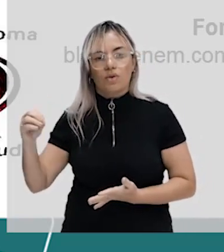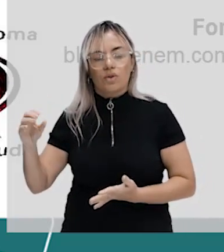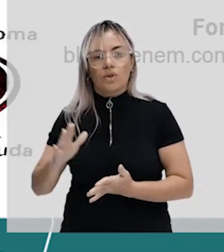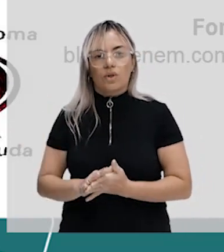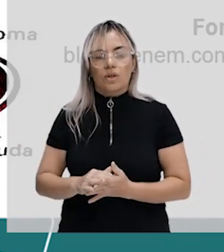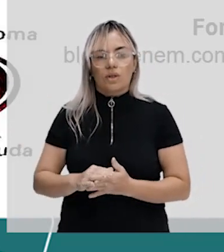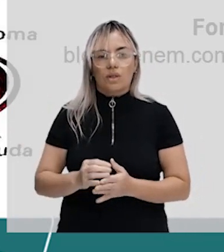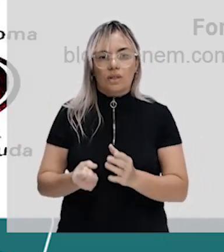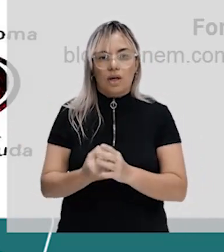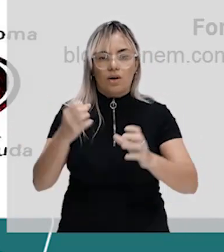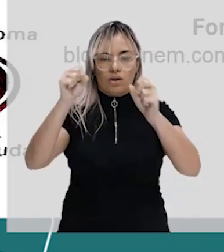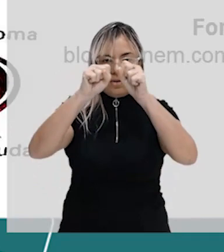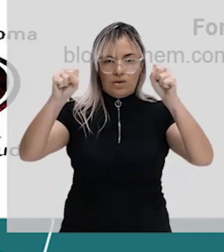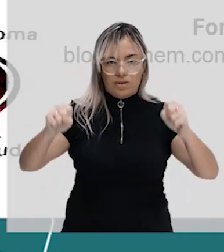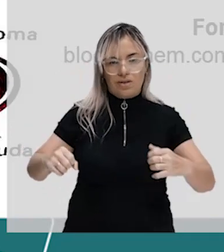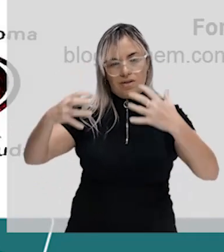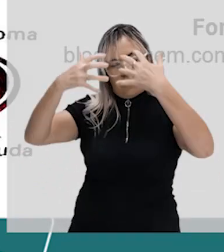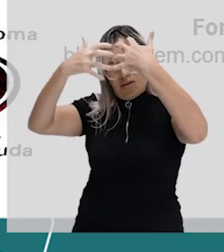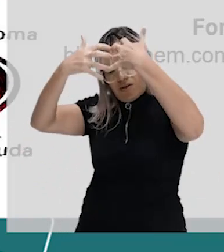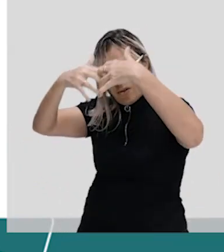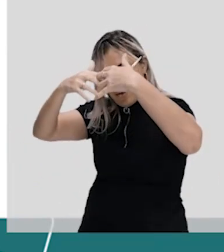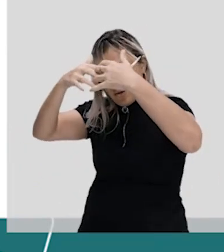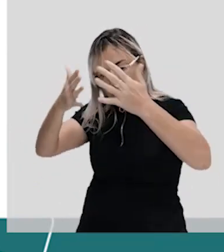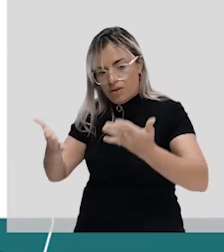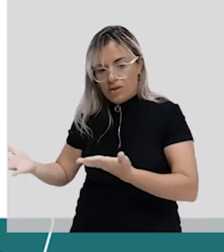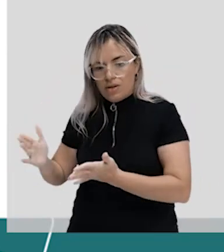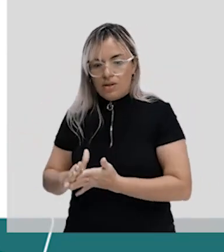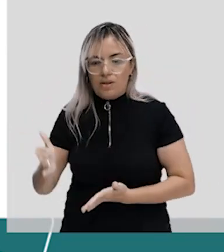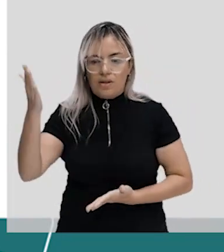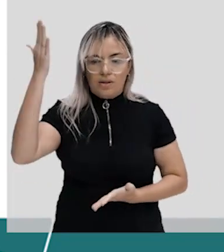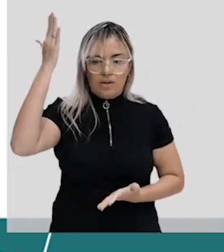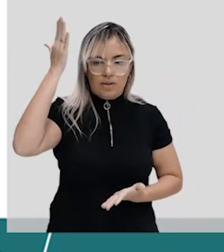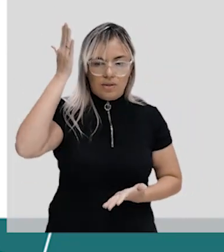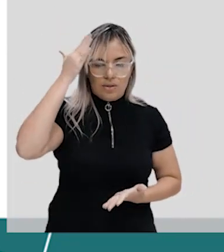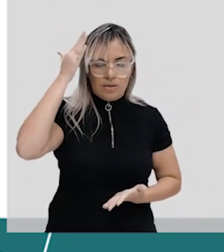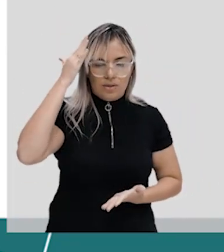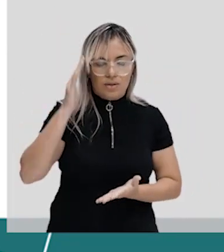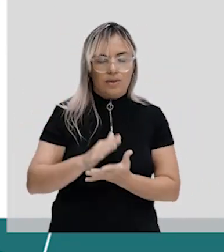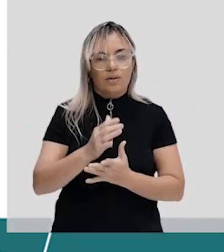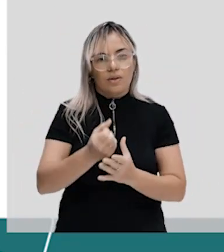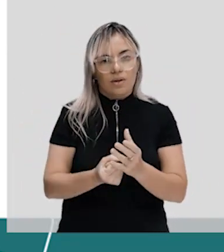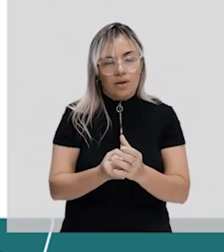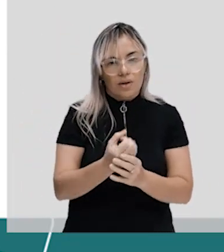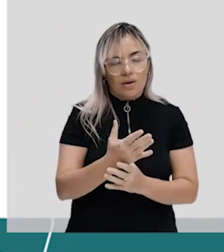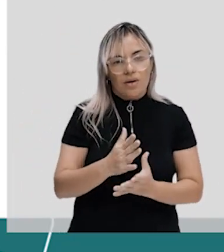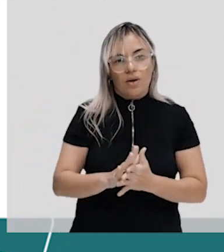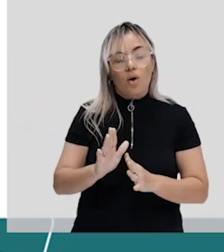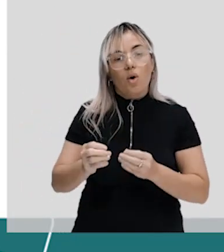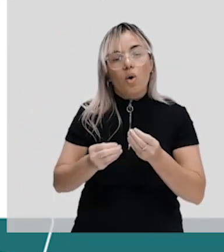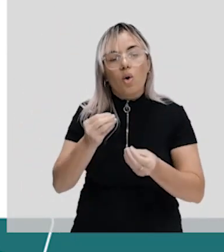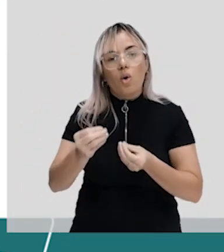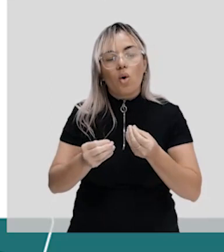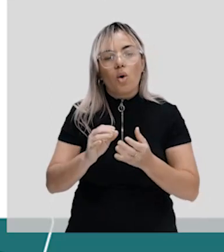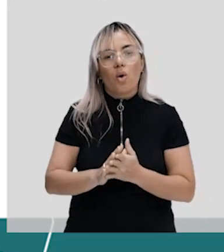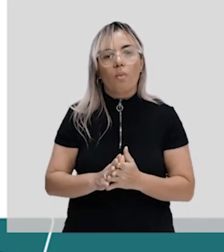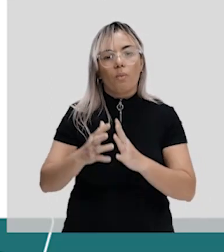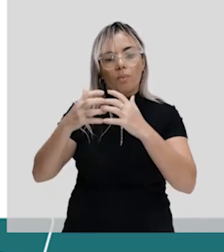Então a gente vai entender, pessoal, que esse tubo nervoso, ele vai se formar de que maneira?